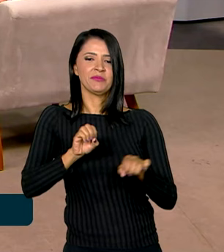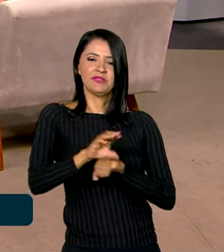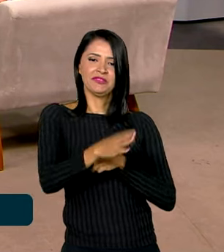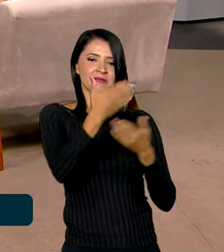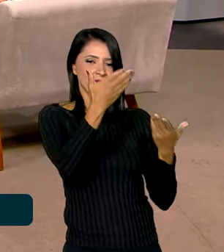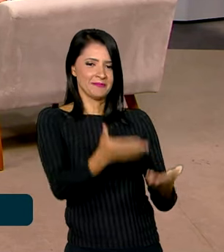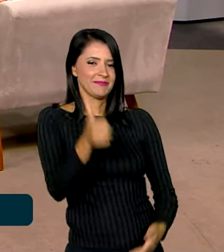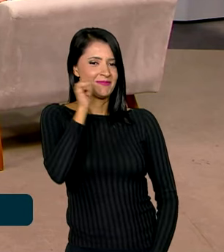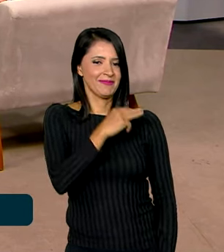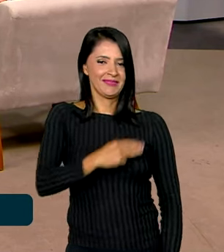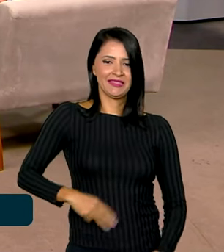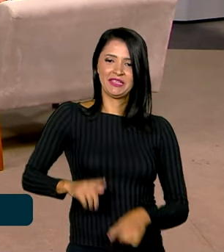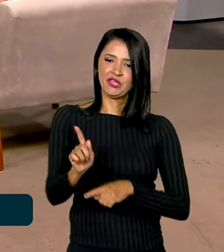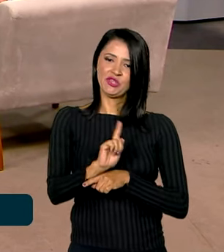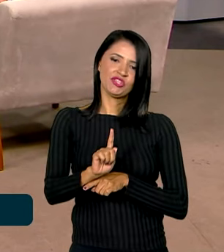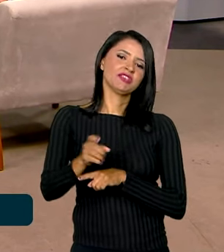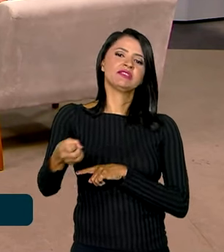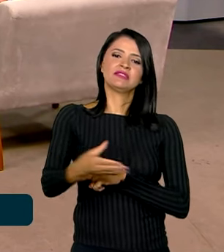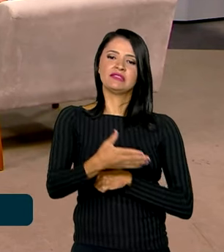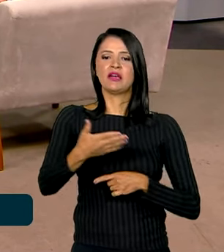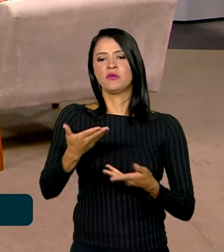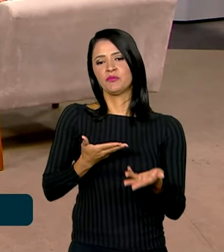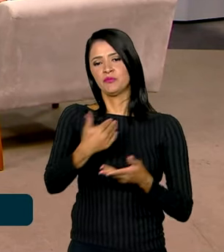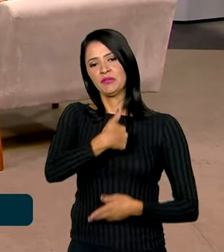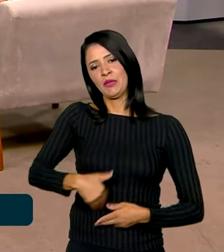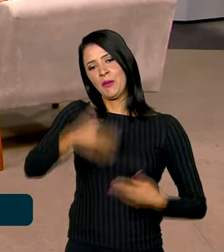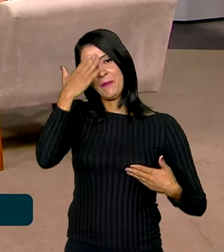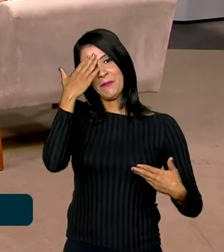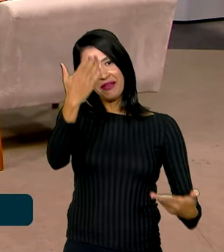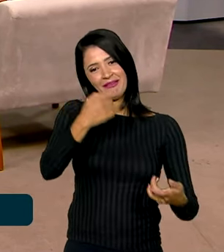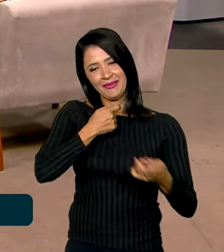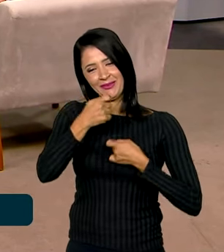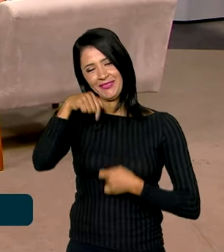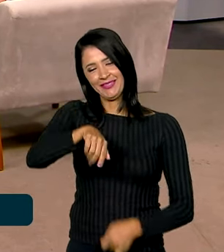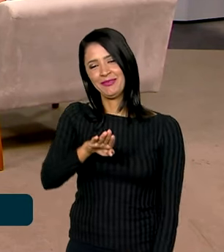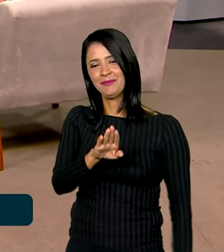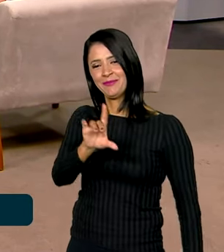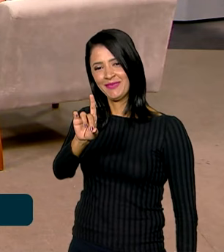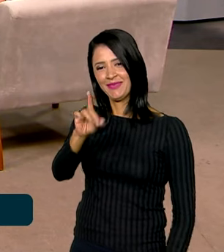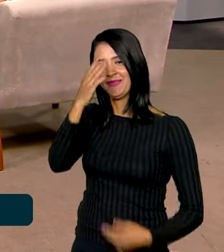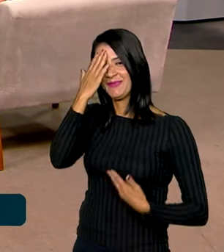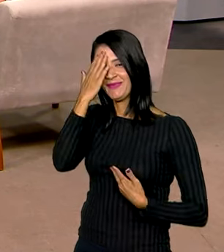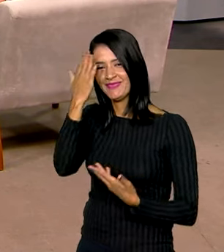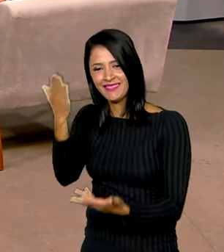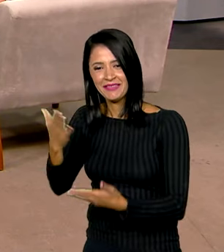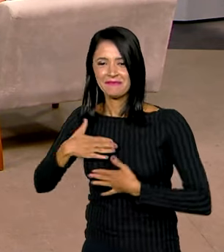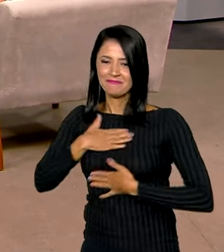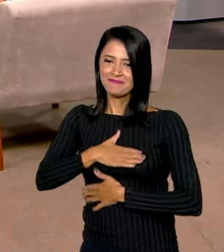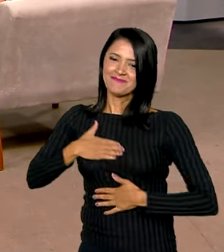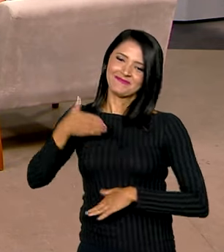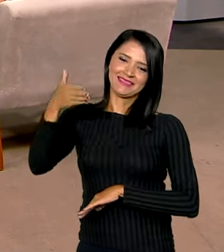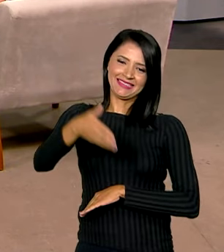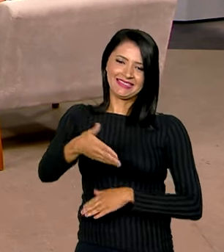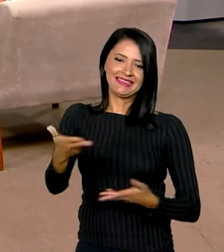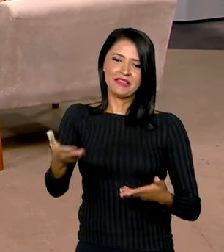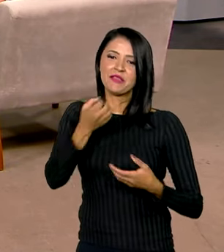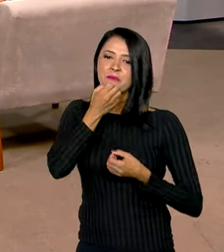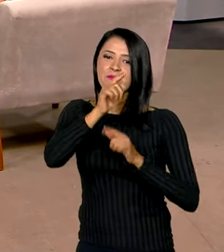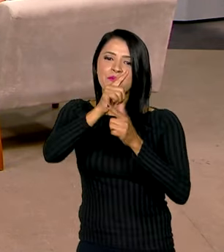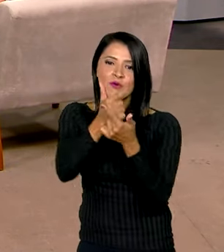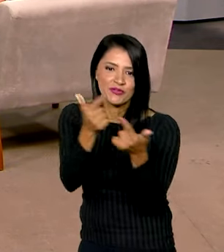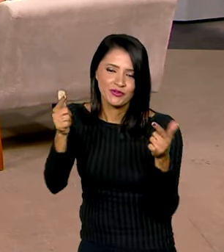da Inovação em Serviços Públicos, Esther Dweck, muitíssimo obrigado pela sua entrevista ao Brasil em Dia. Muito obrigada, é um prazer estar aqui e boa sorte a todos